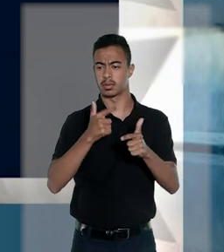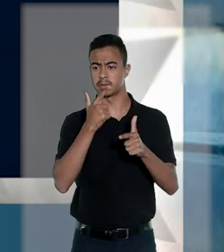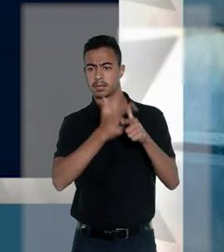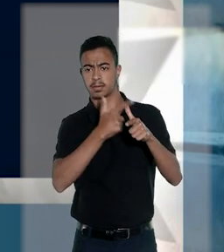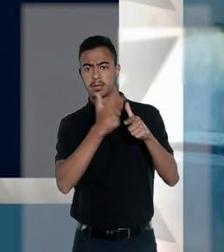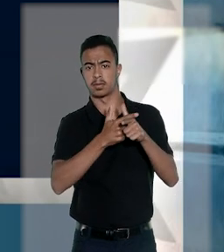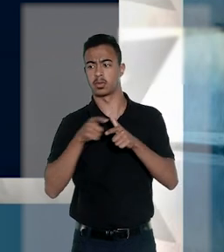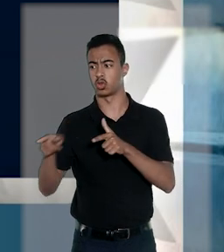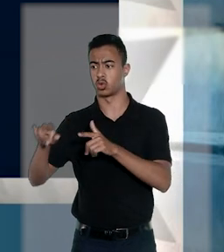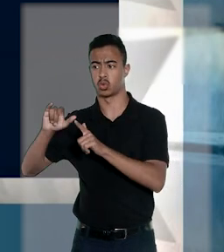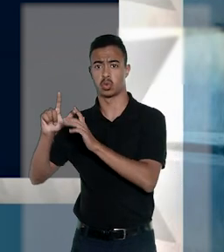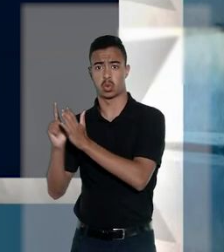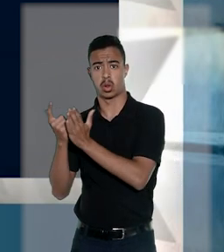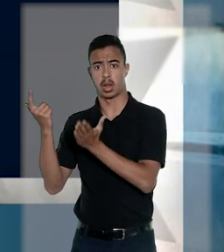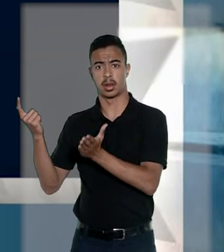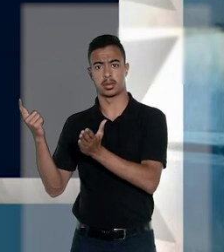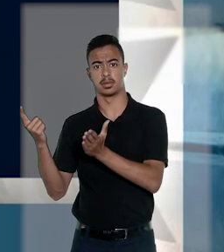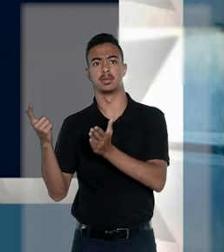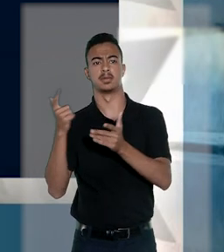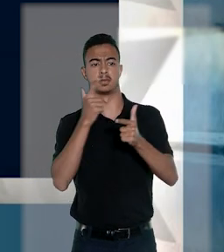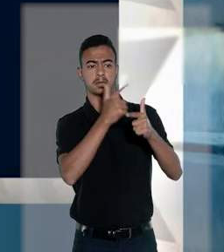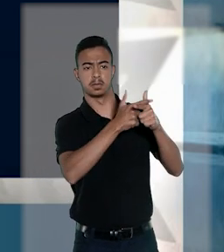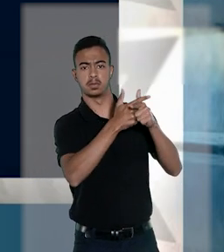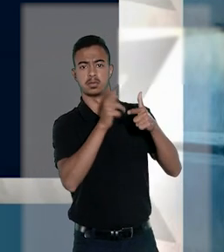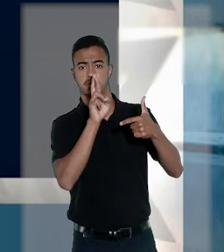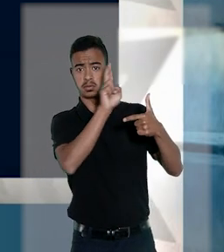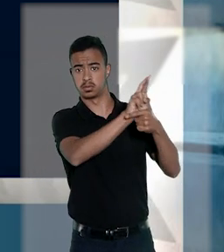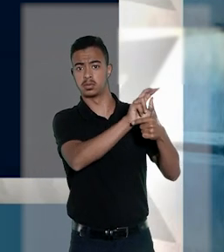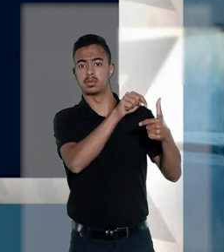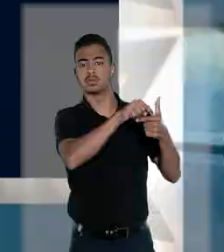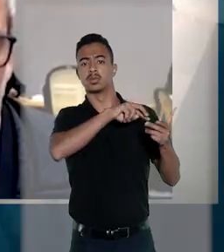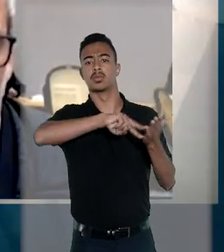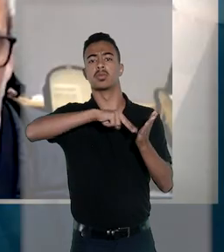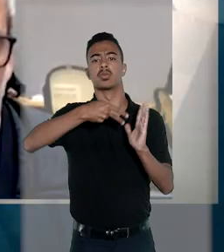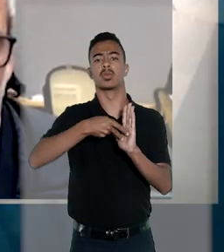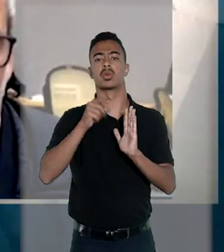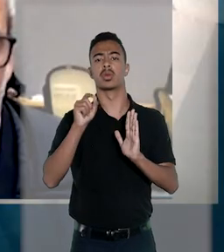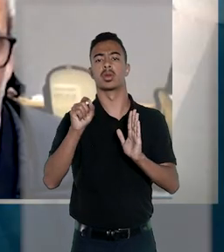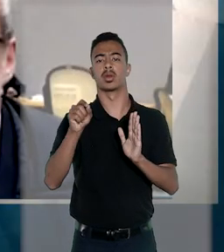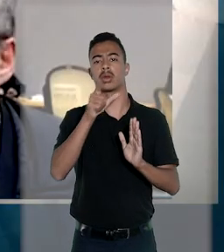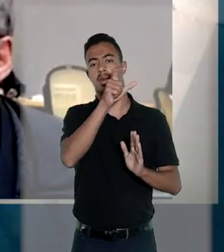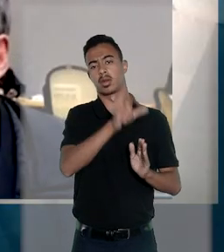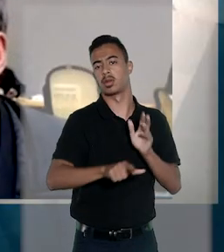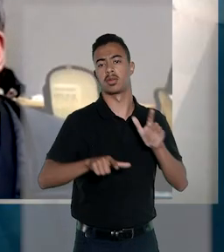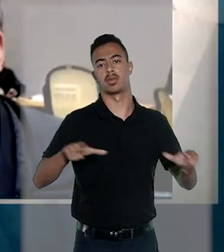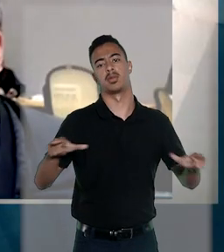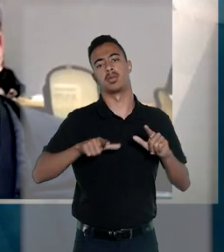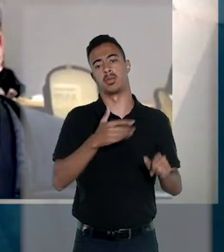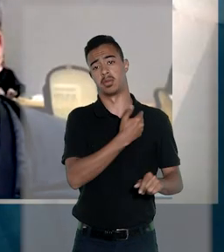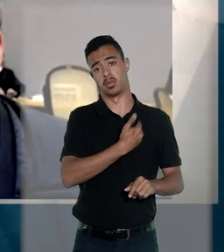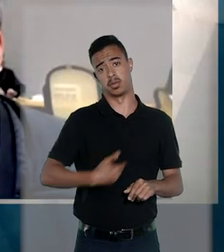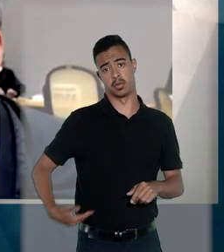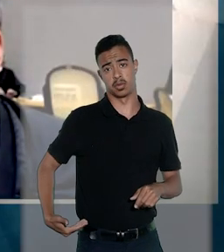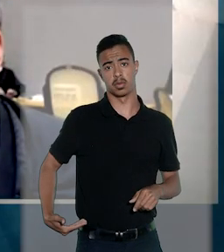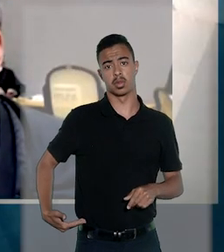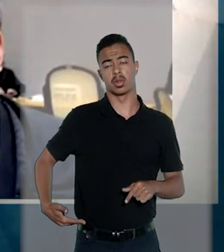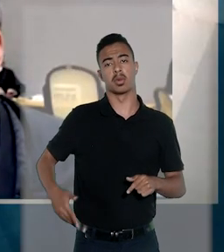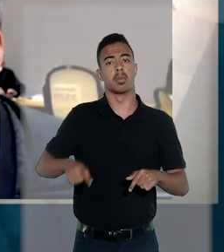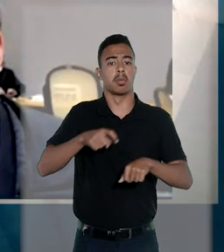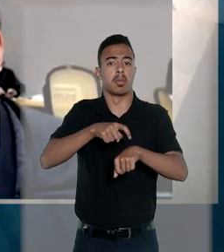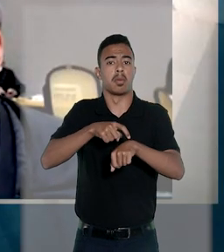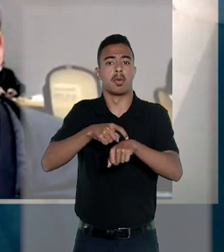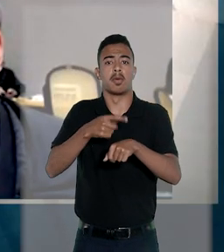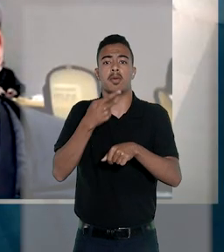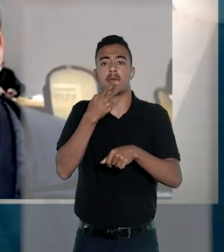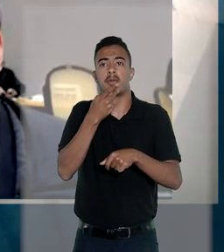que todas as críticas feitas pelo jornalista ao Procurador-Geral da República dizem respeito ao exercício de função pública, em